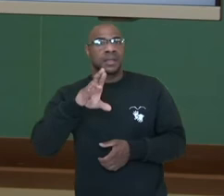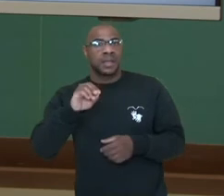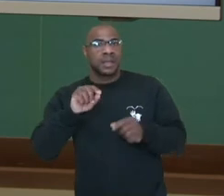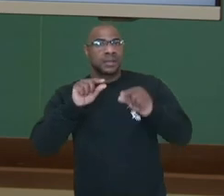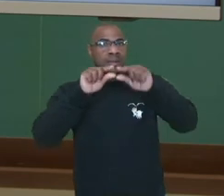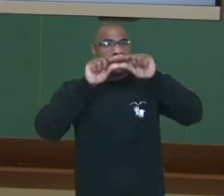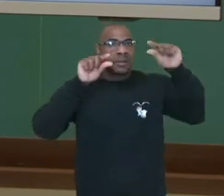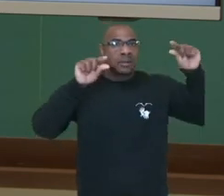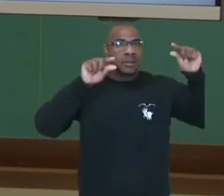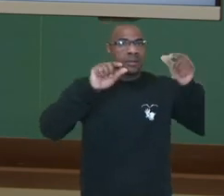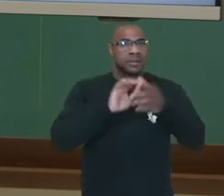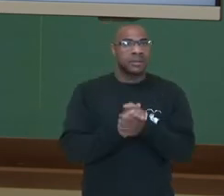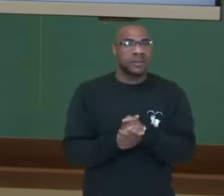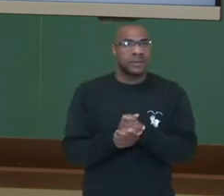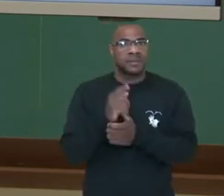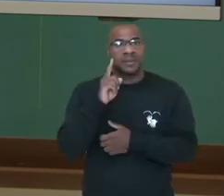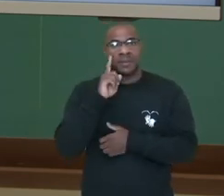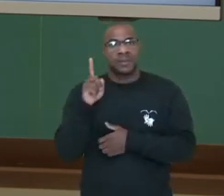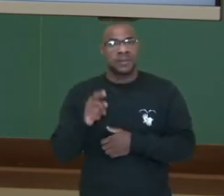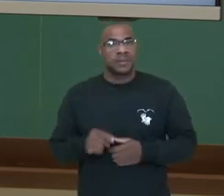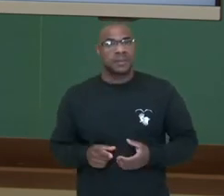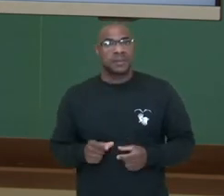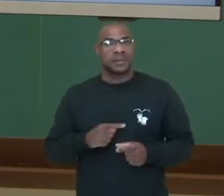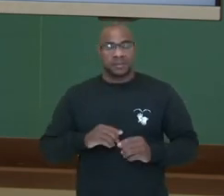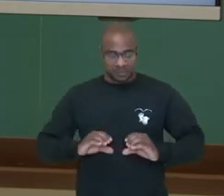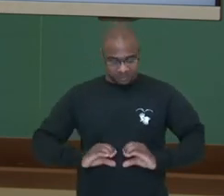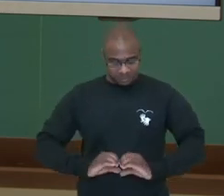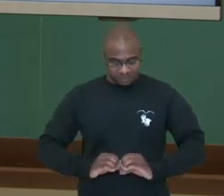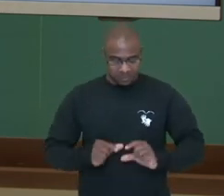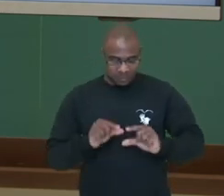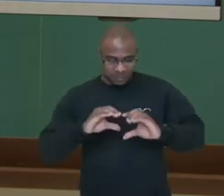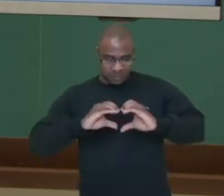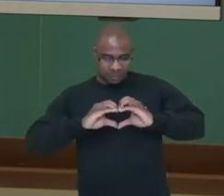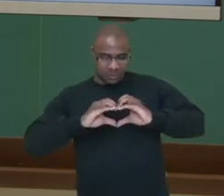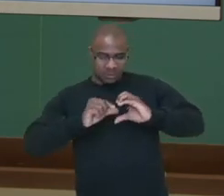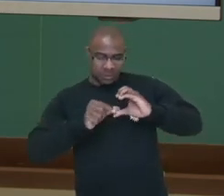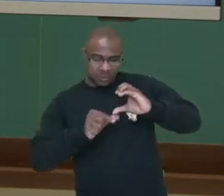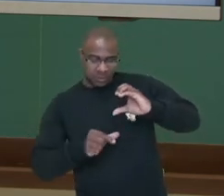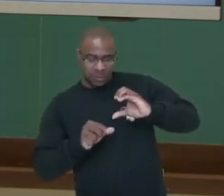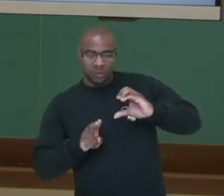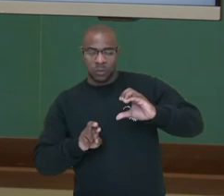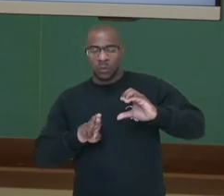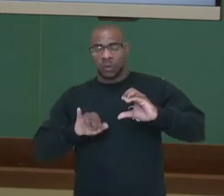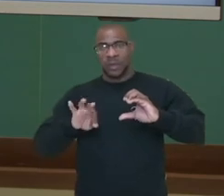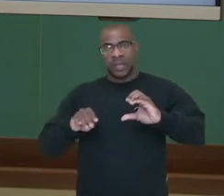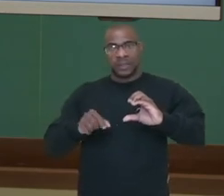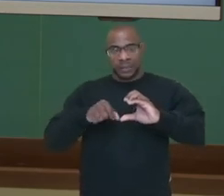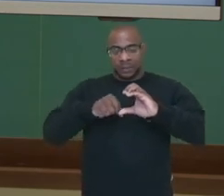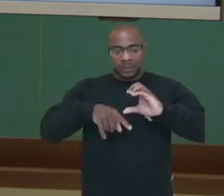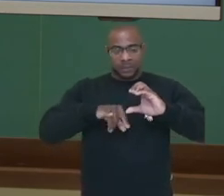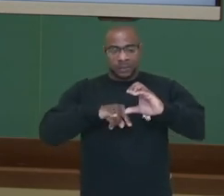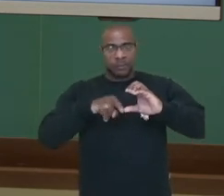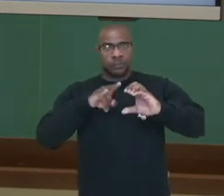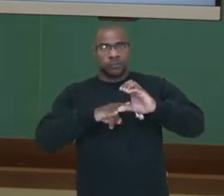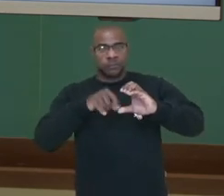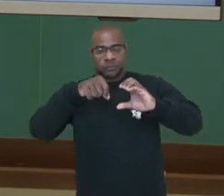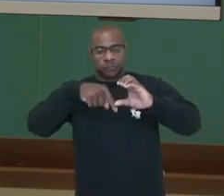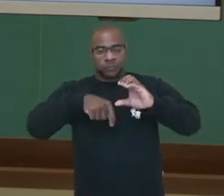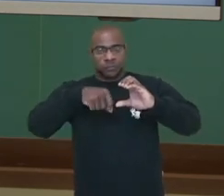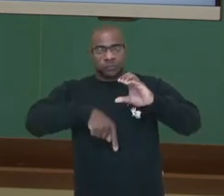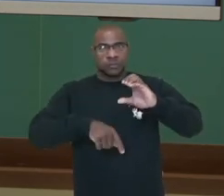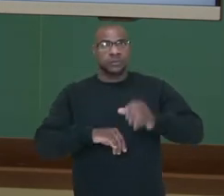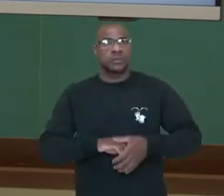entra, a veia é por onde ele sai, tá? E a uretra é a que vai eliminar a urina. Ok?